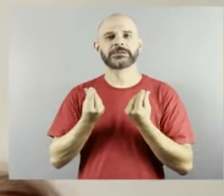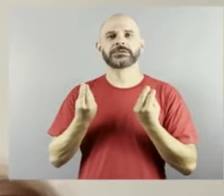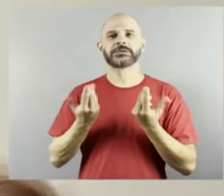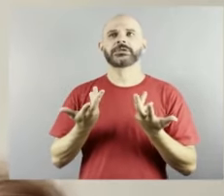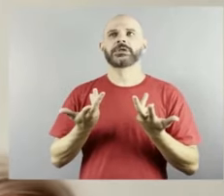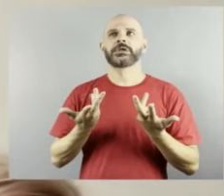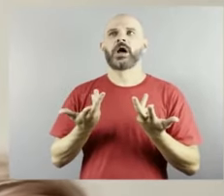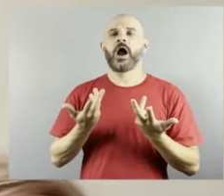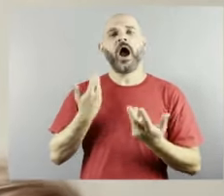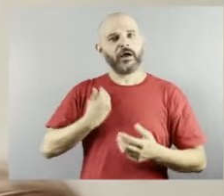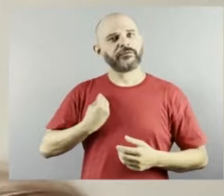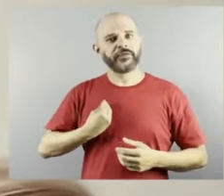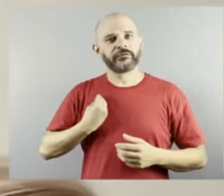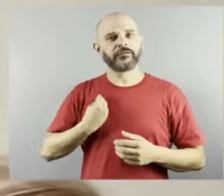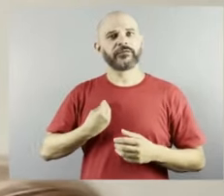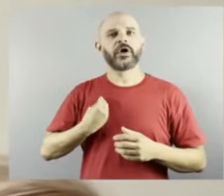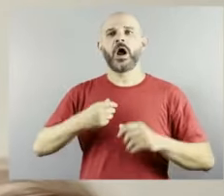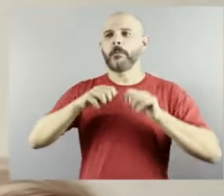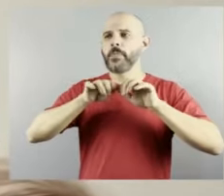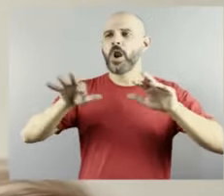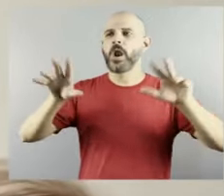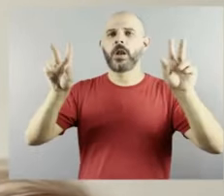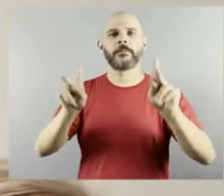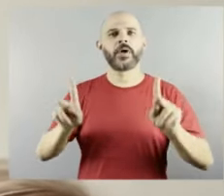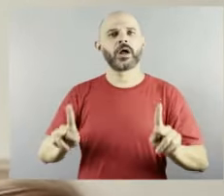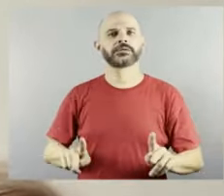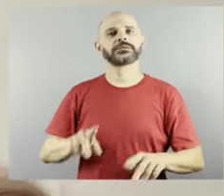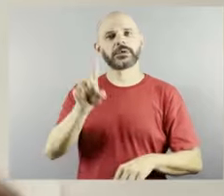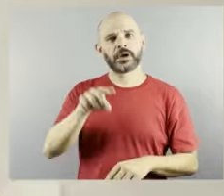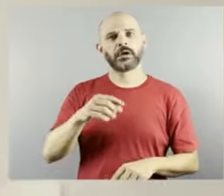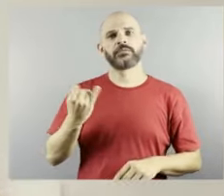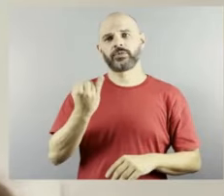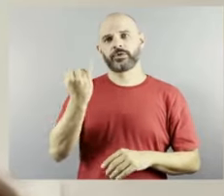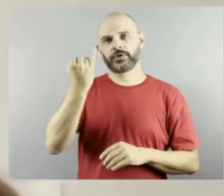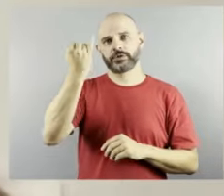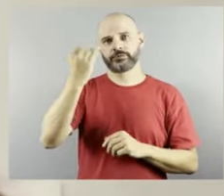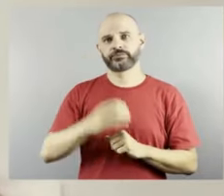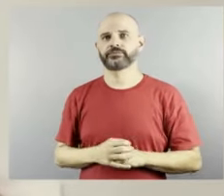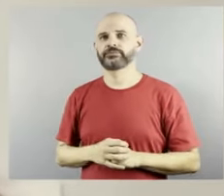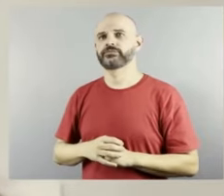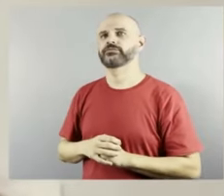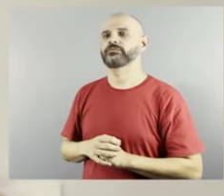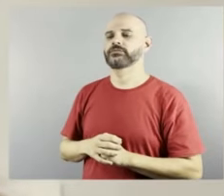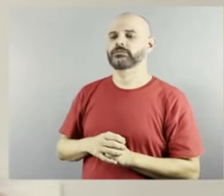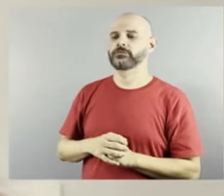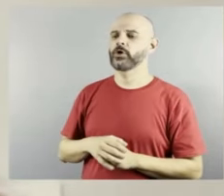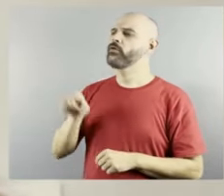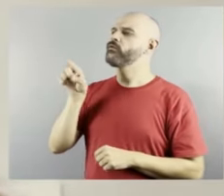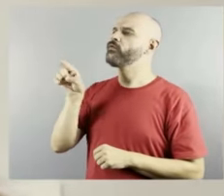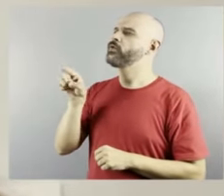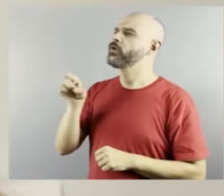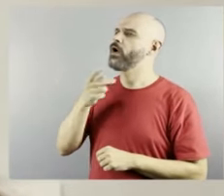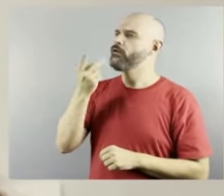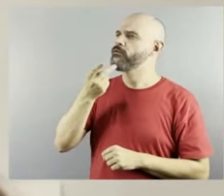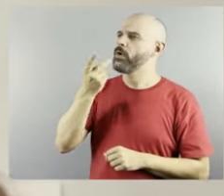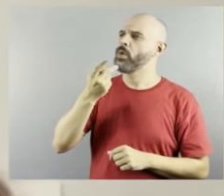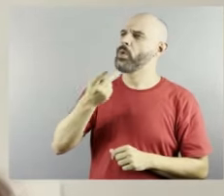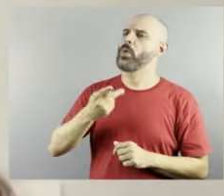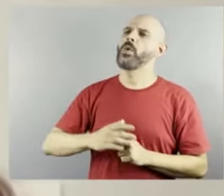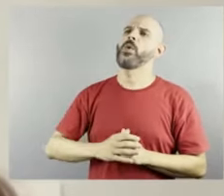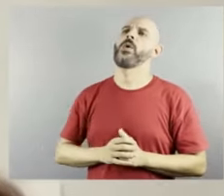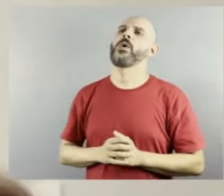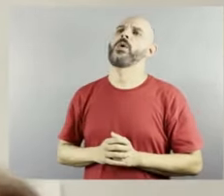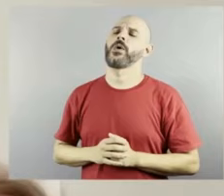acho que isso é muito importante você em algum momento na tua fala você falou sobre a questão né da da desinformação que as